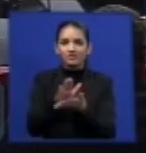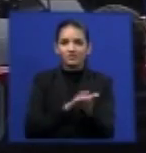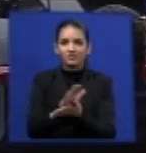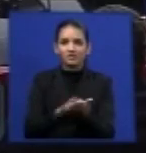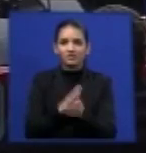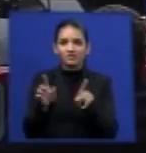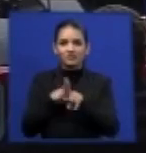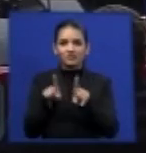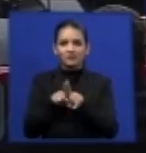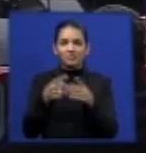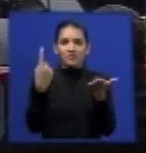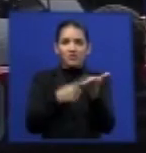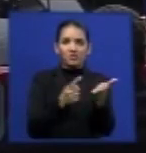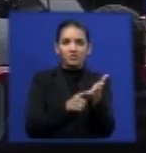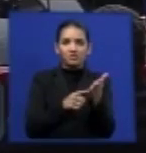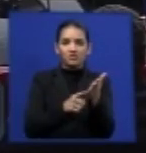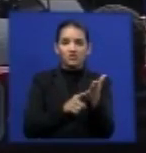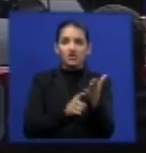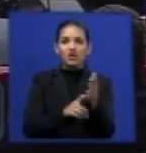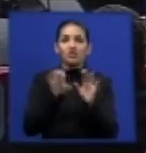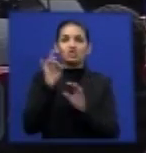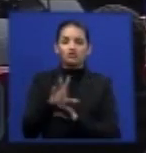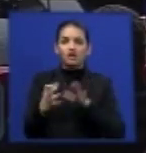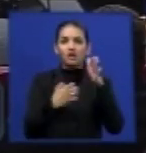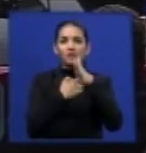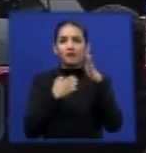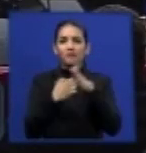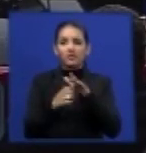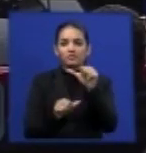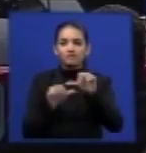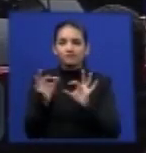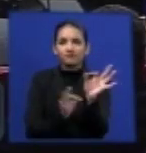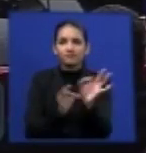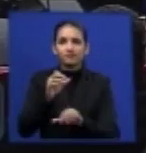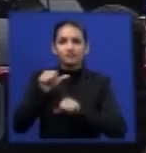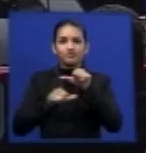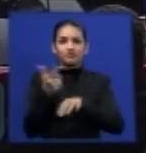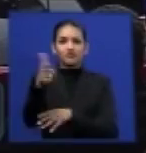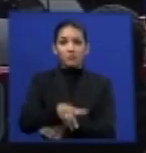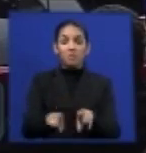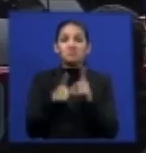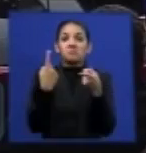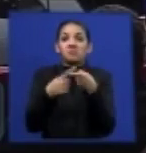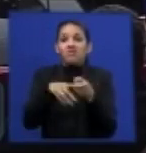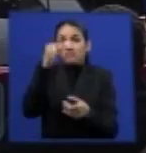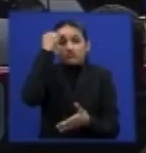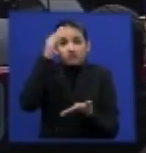remoldadores, só os reparadores. Mas por quê? Eu não entendo.